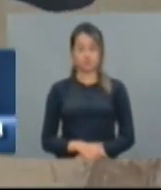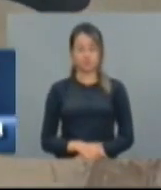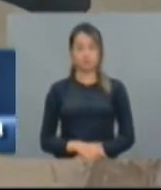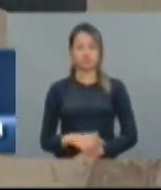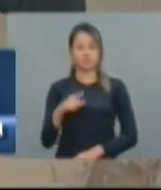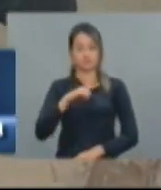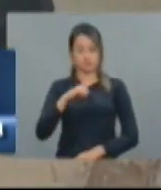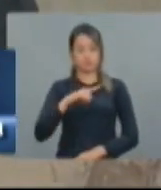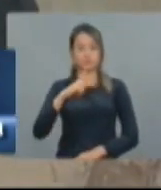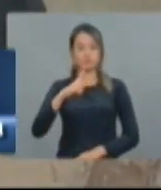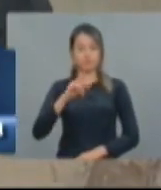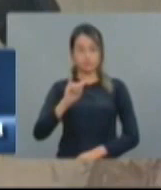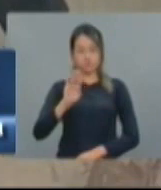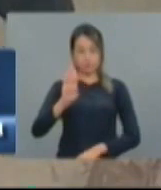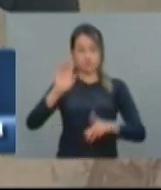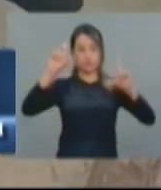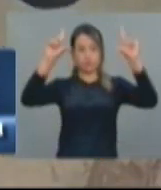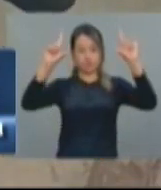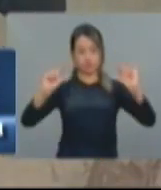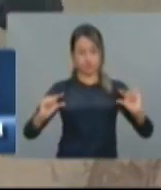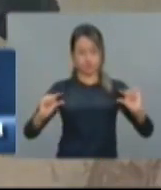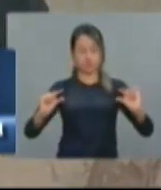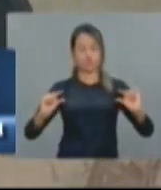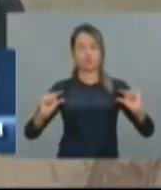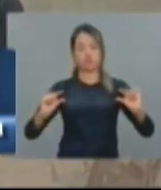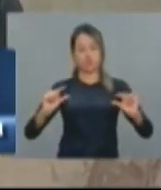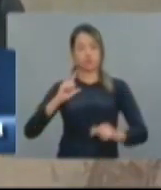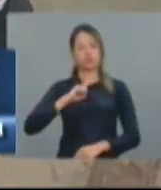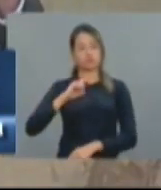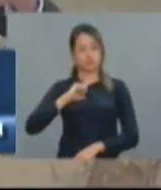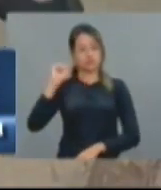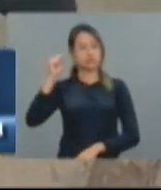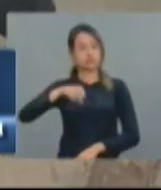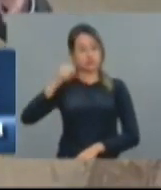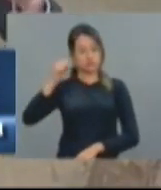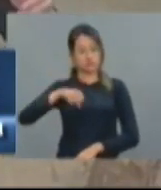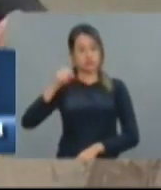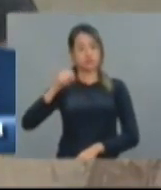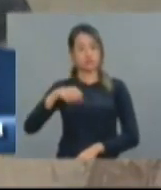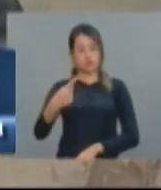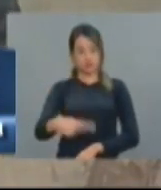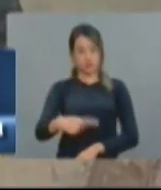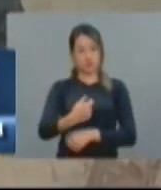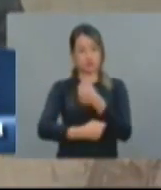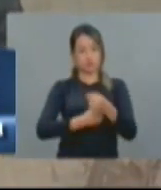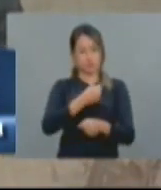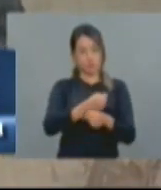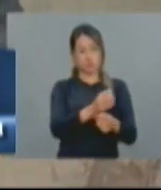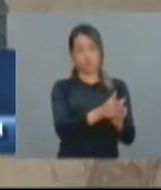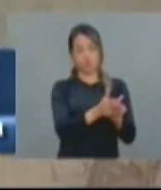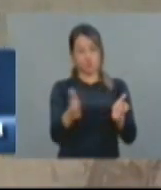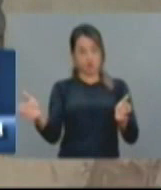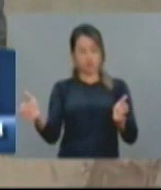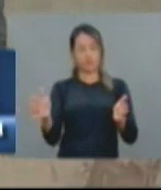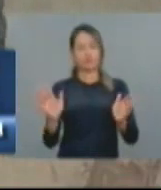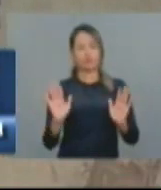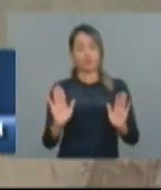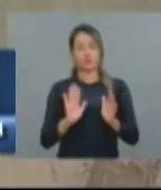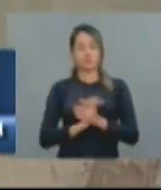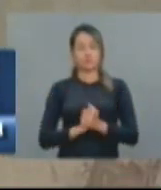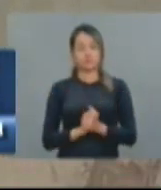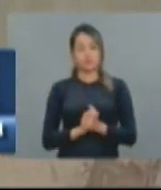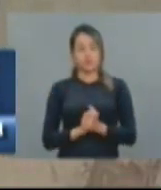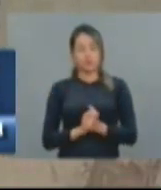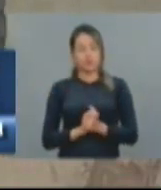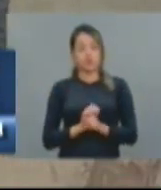retração no PIB do Estado do Ceará no segundo trimestre desse ano. O segundo trimestre desse ano é